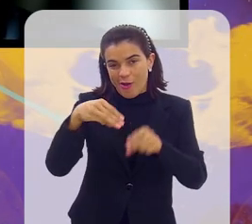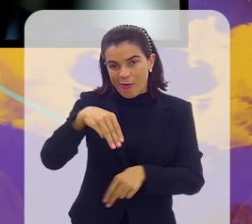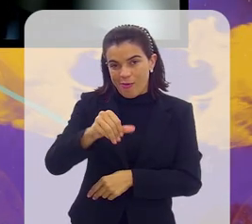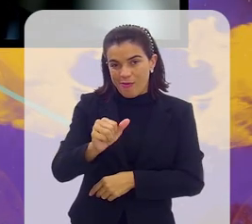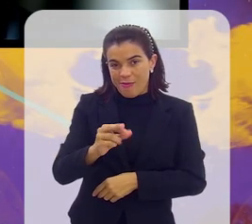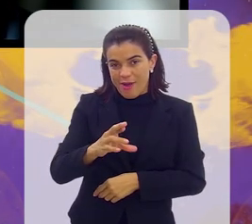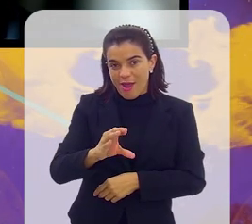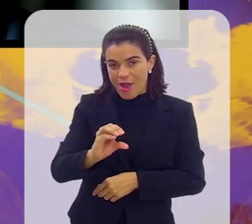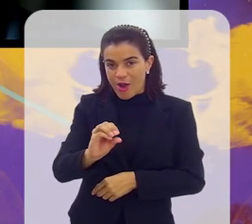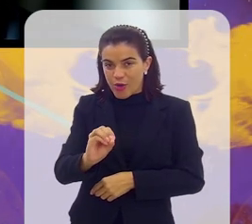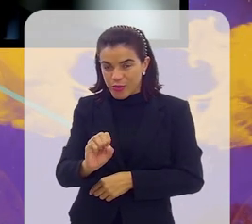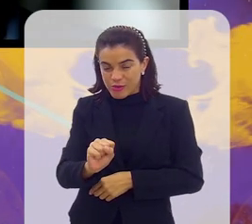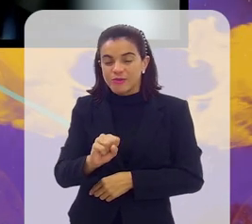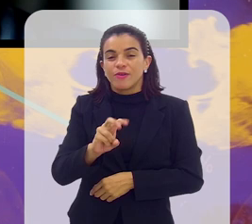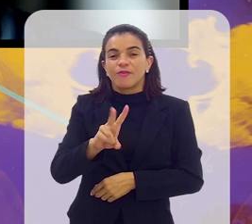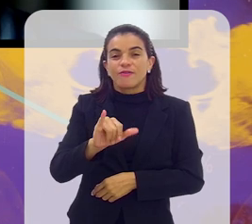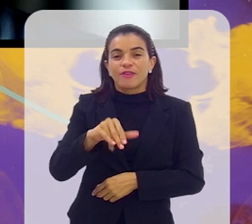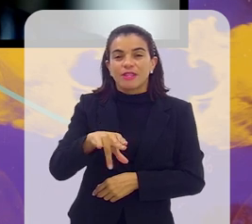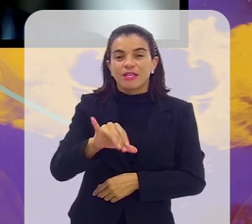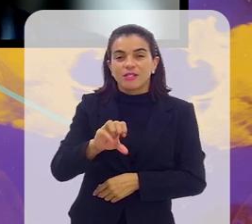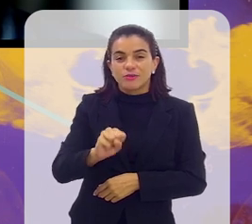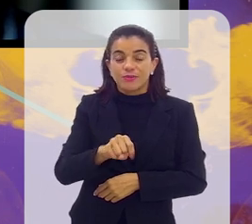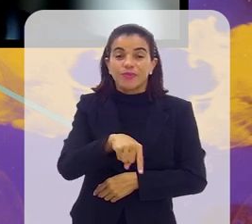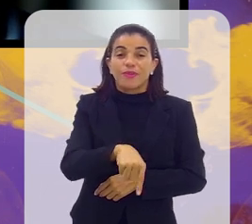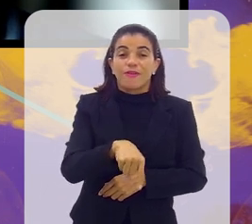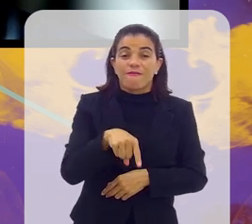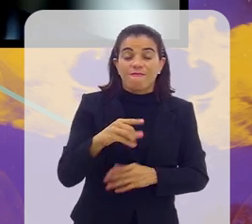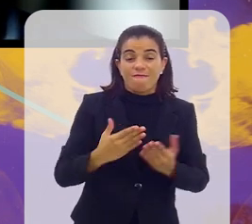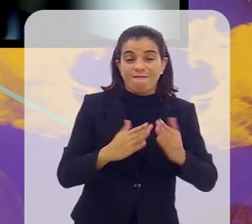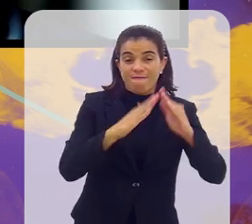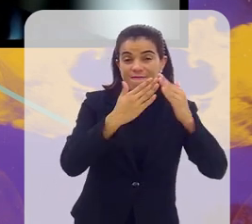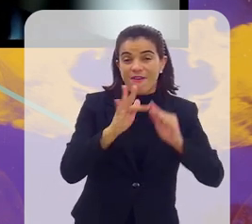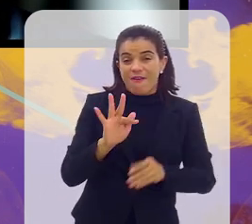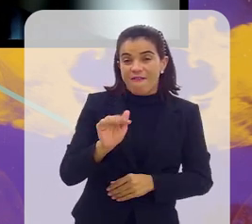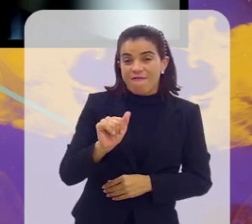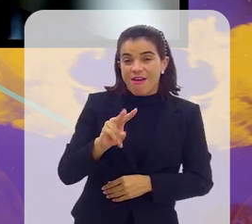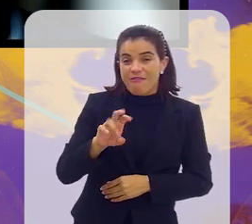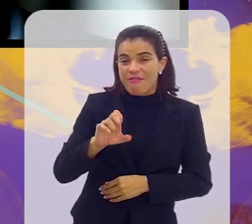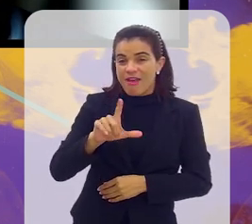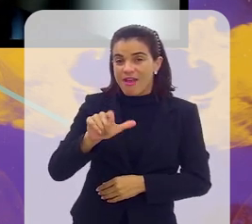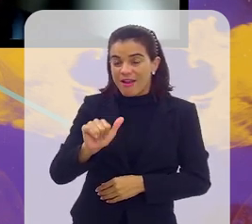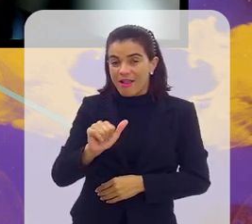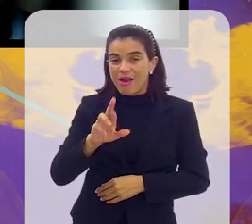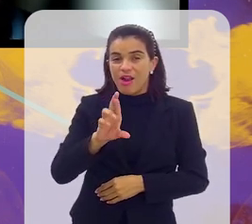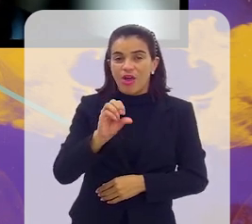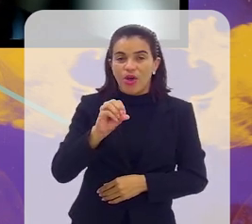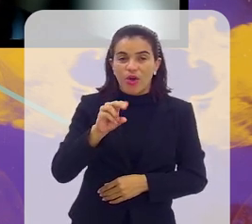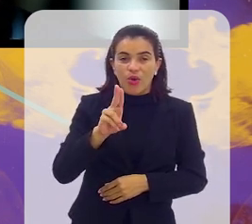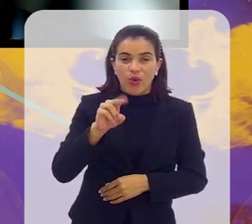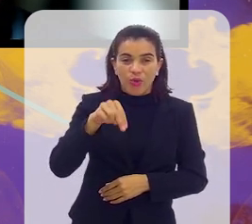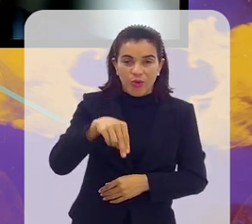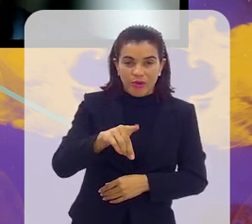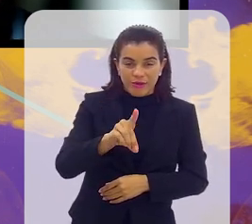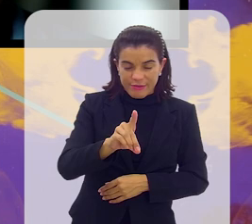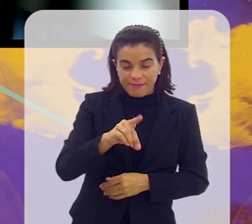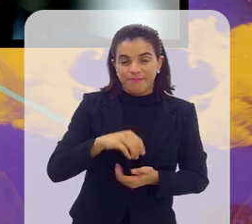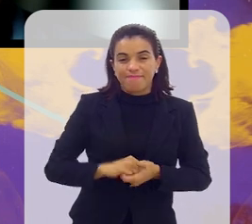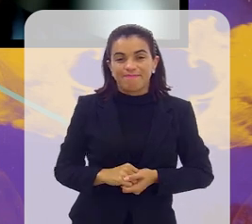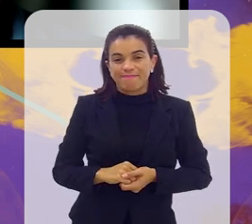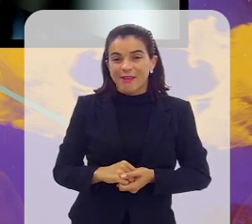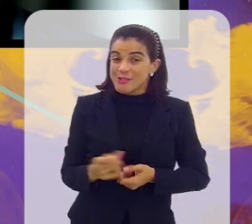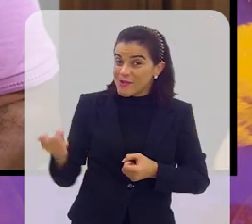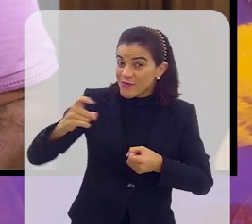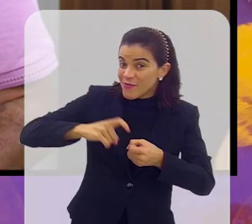com o Marcos Vinícius Ataíde, já que ele é diretor de inovação, Favela Holding, aqui no Arena Esportiva, tratando da taça das